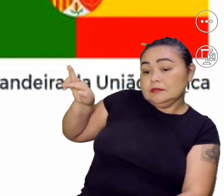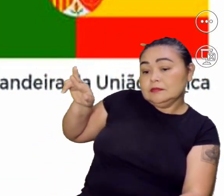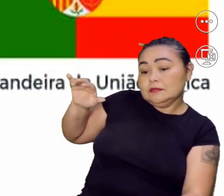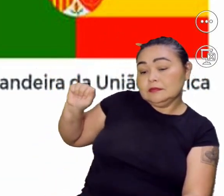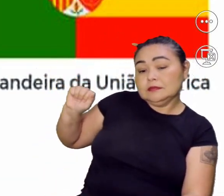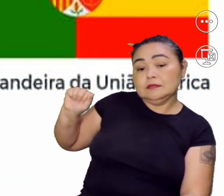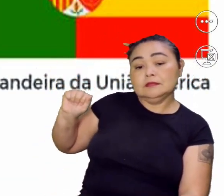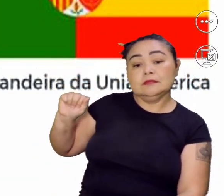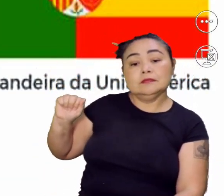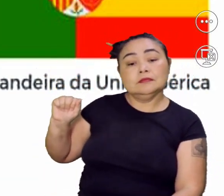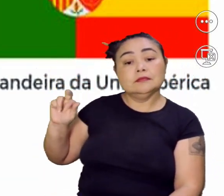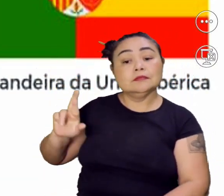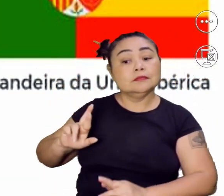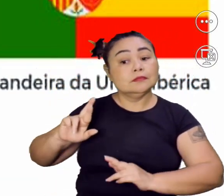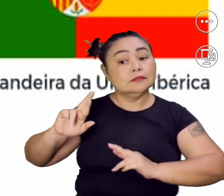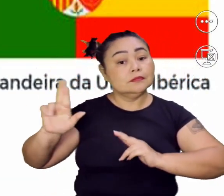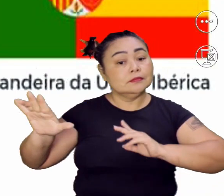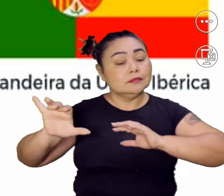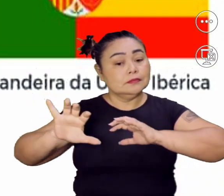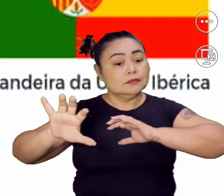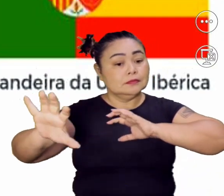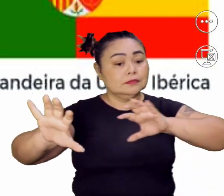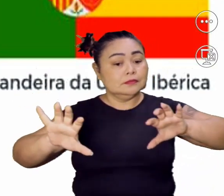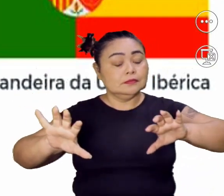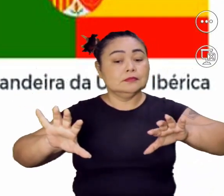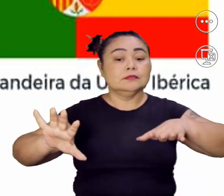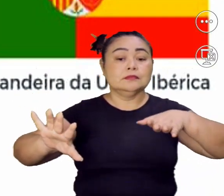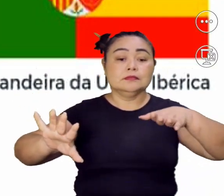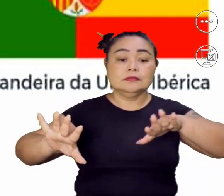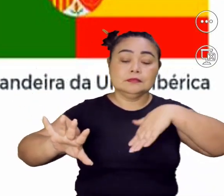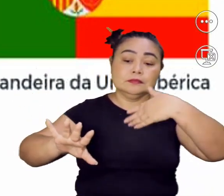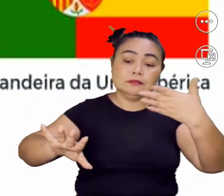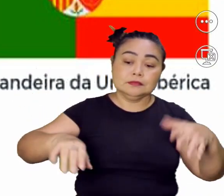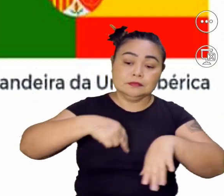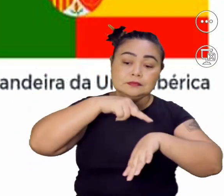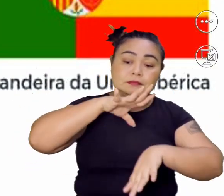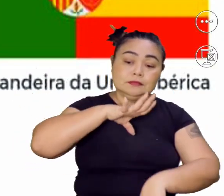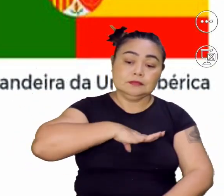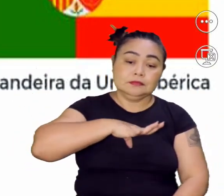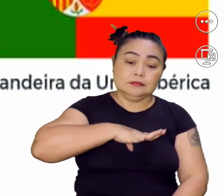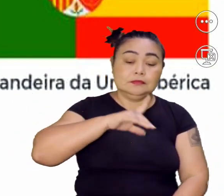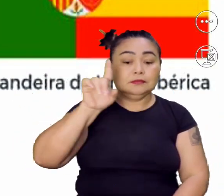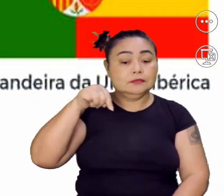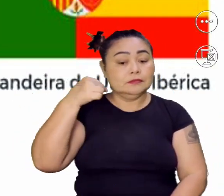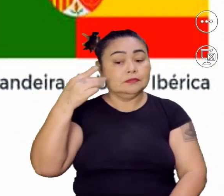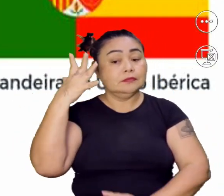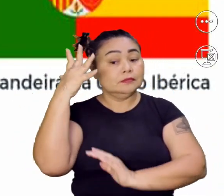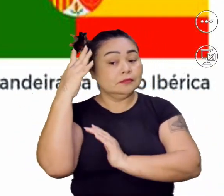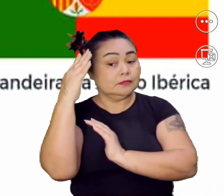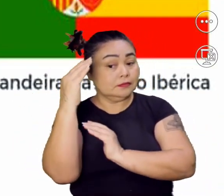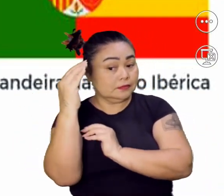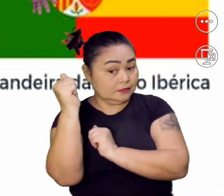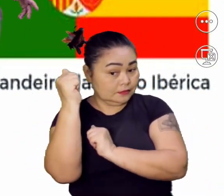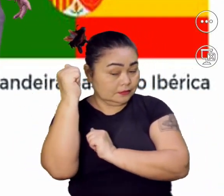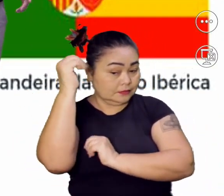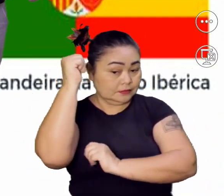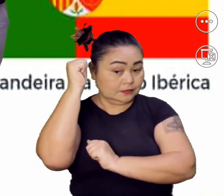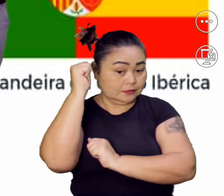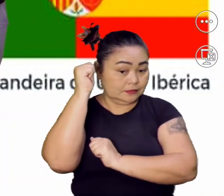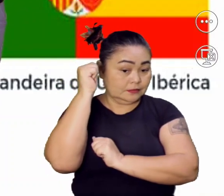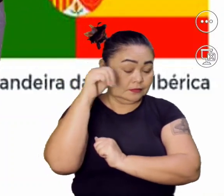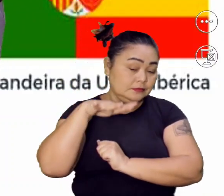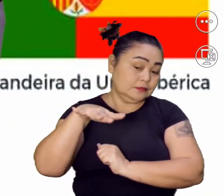essa divisão. De um lado, nós temos a nação Portugal. De outro lado, nós temos o reino da